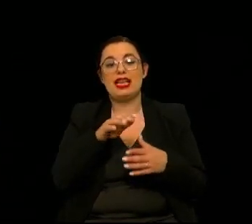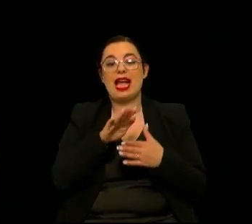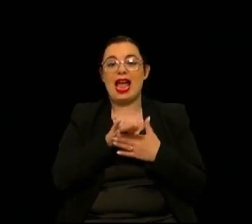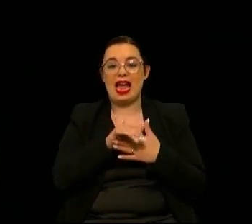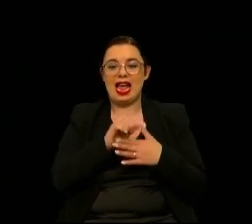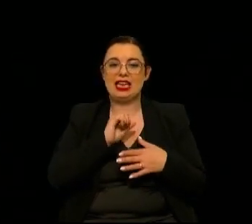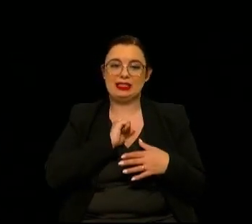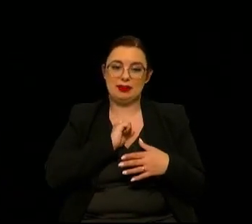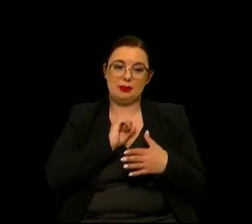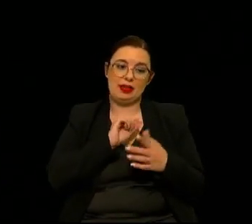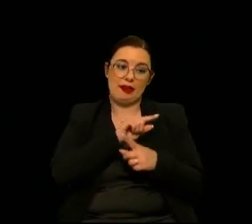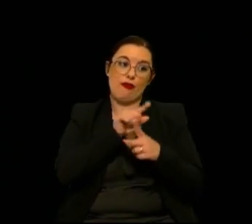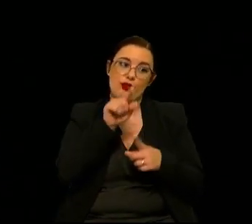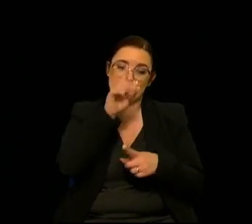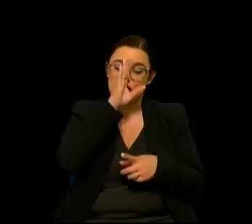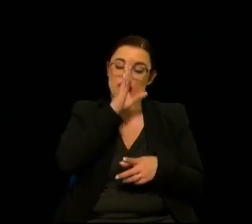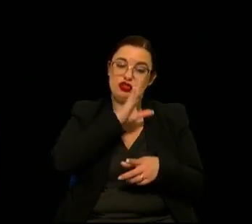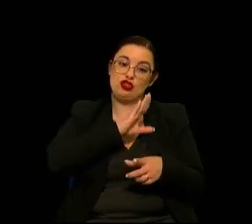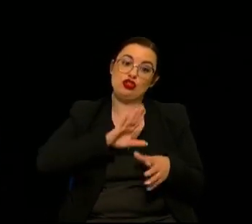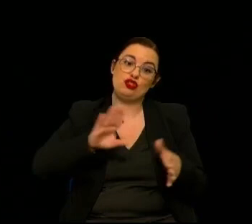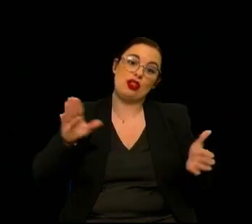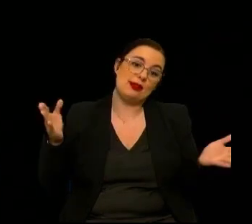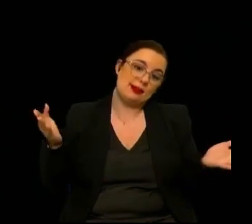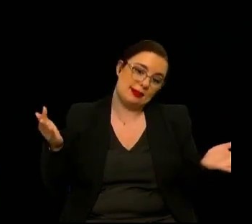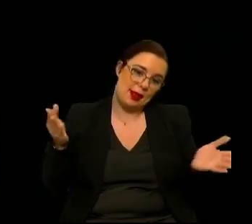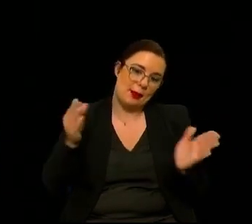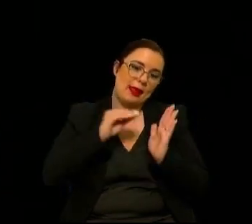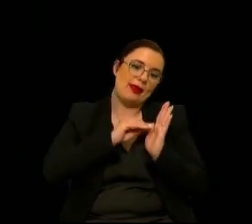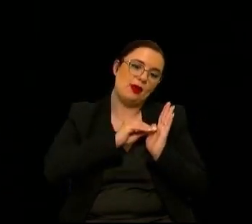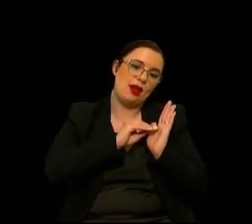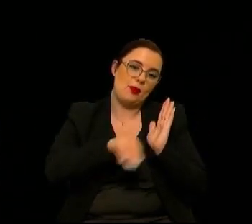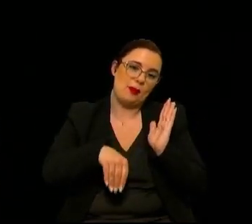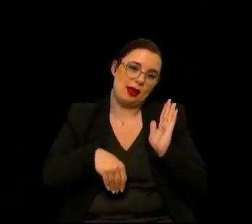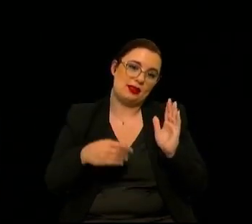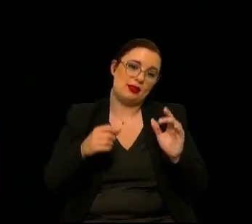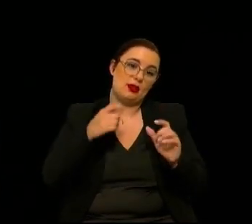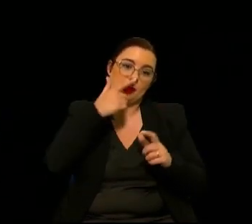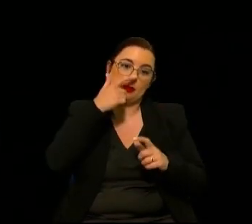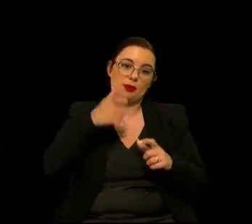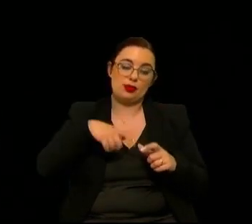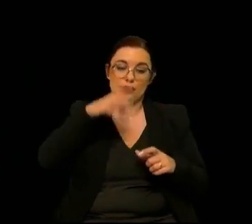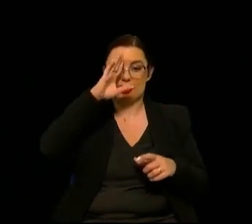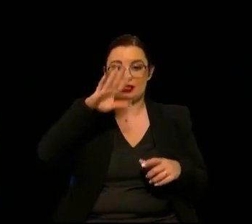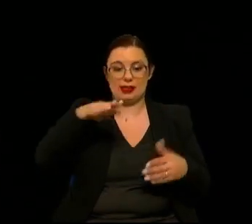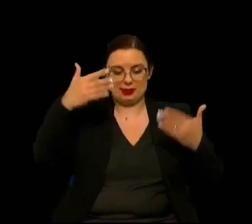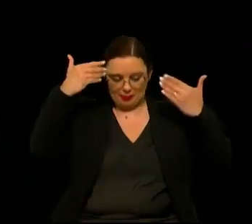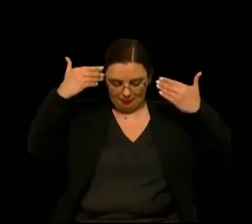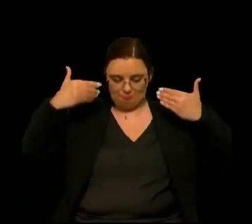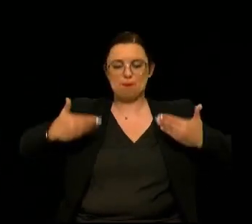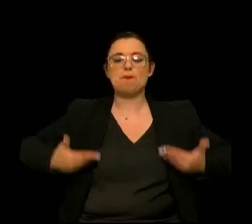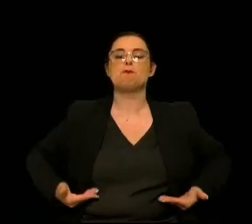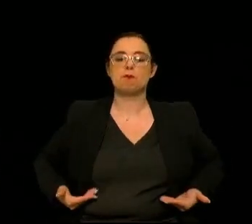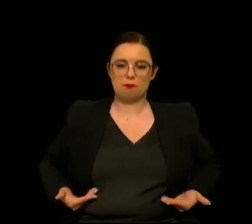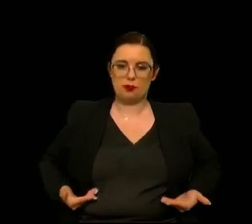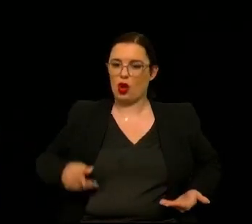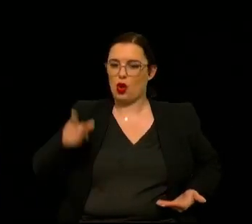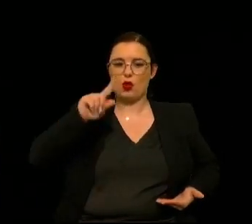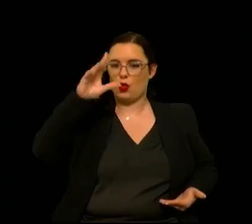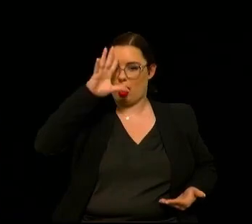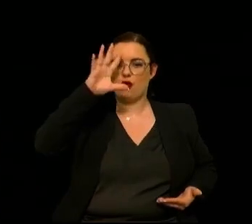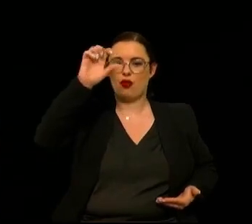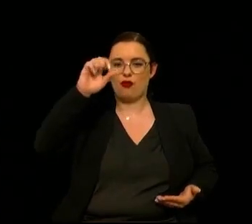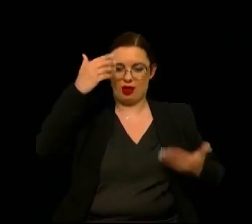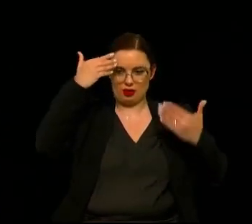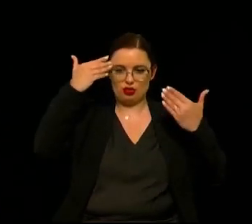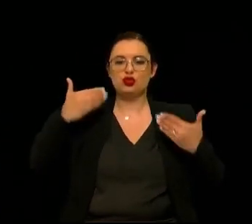assinada pronto enfim obviamente tem aqui tem uma assinatura de uma pessoa que já sabem quem é portanto obviamente já não é o Estado naquela